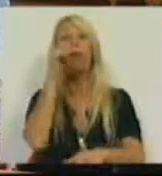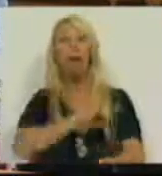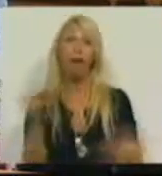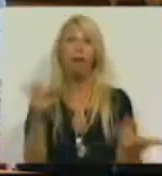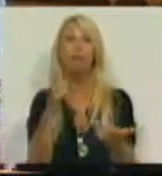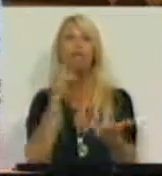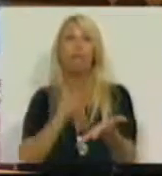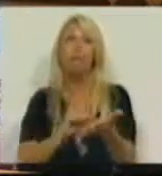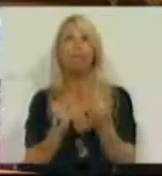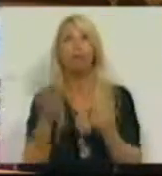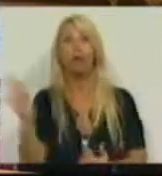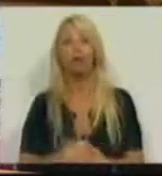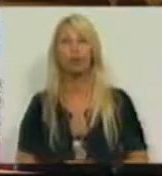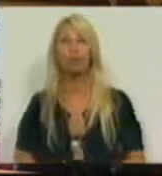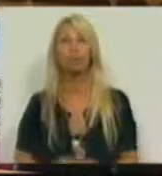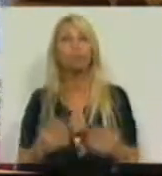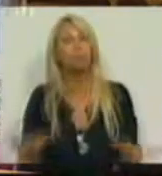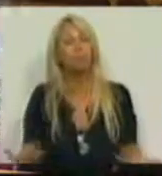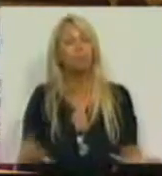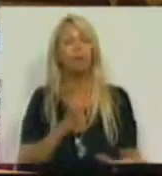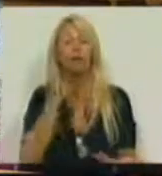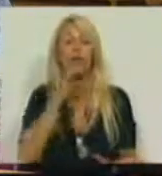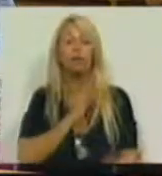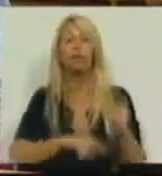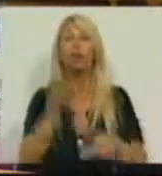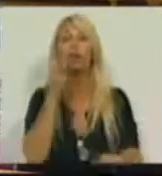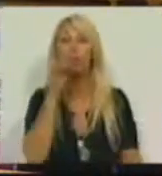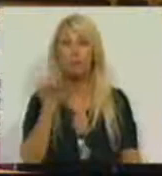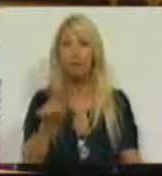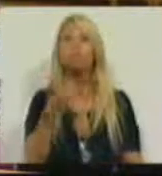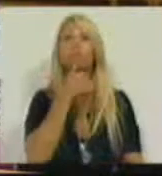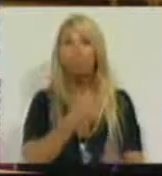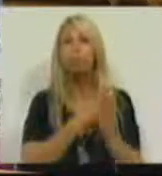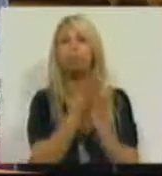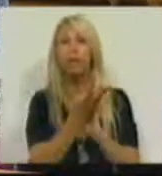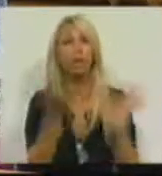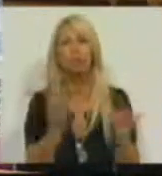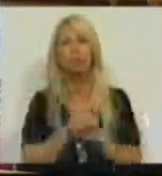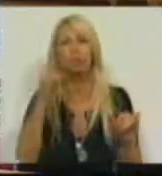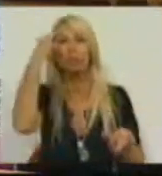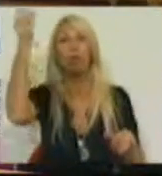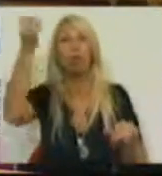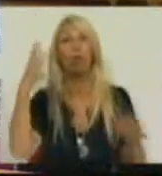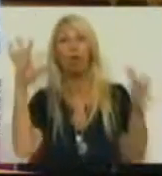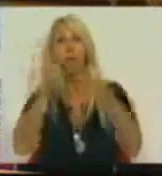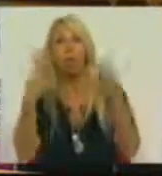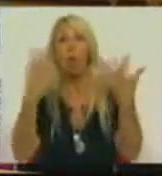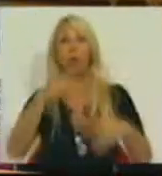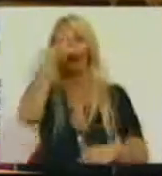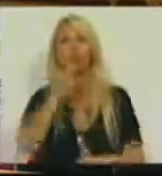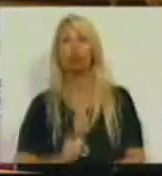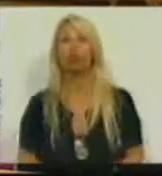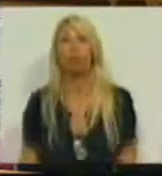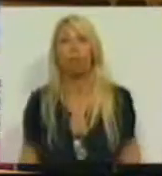mais precisam. E, portanto, Sra. Deputada, estas medidas são, de facto, incompreensíveis à luz do Orçamento de Estado